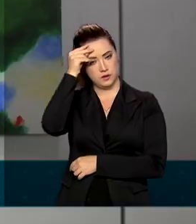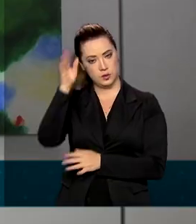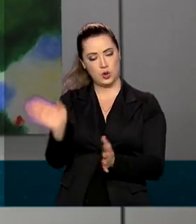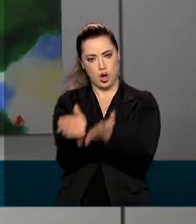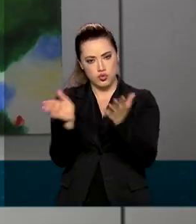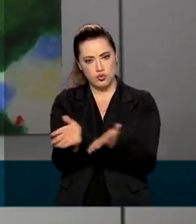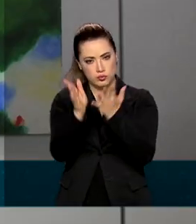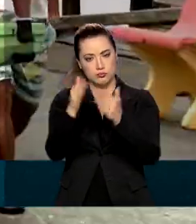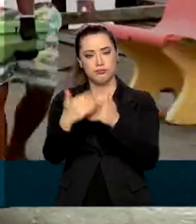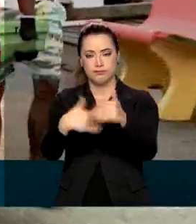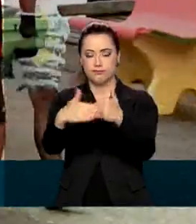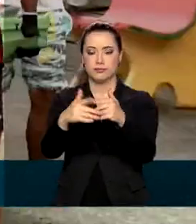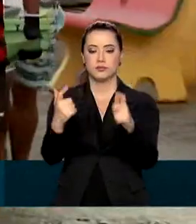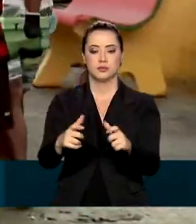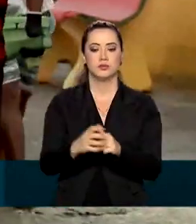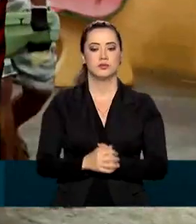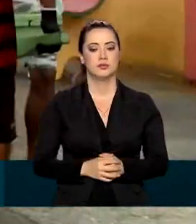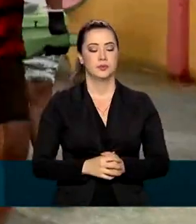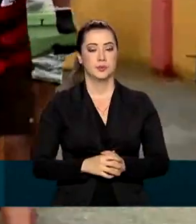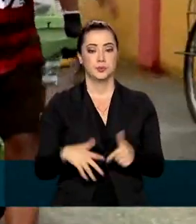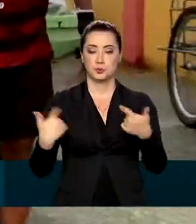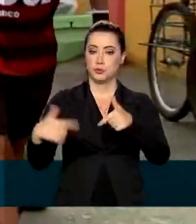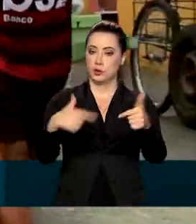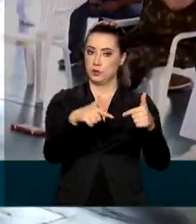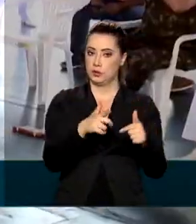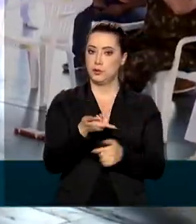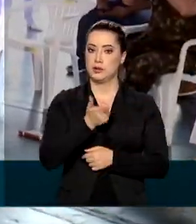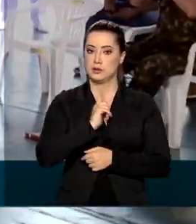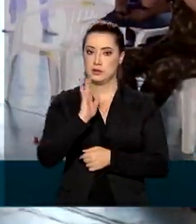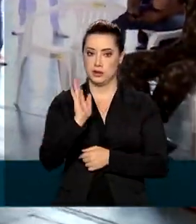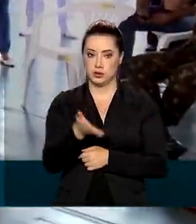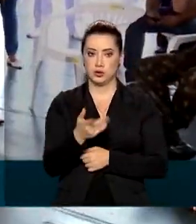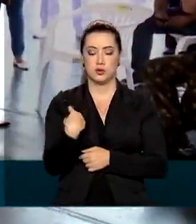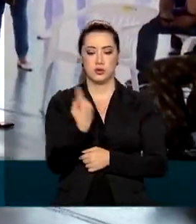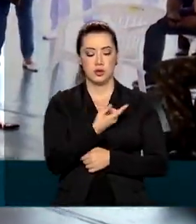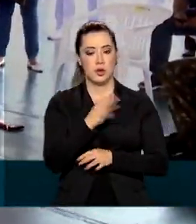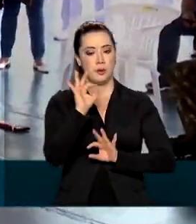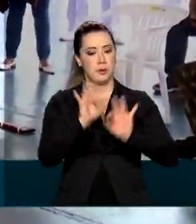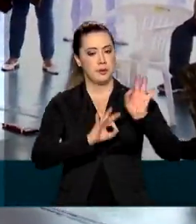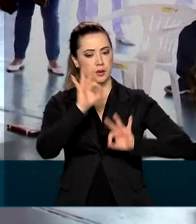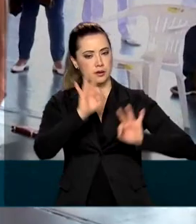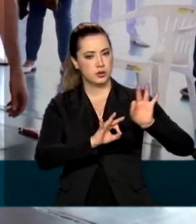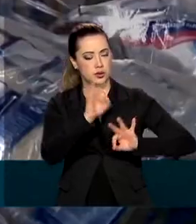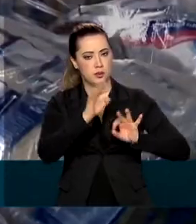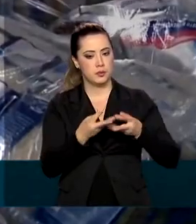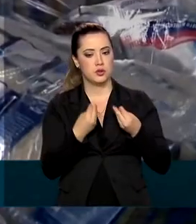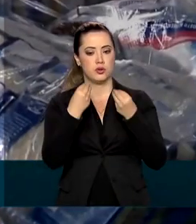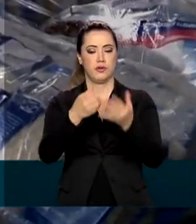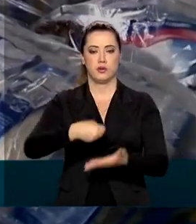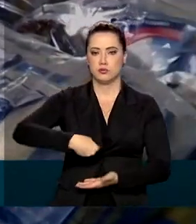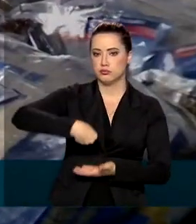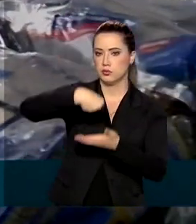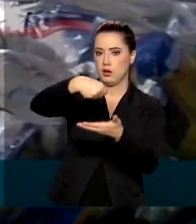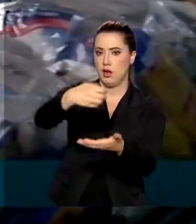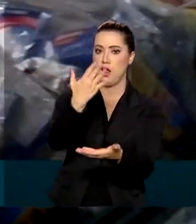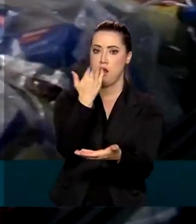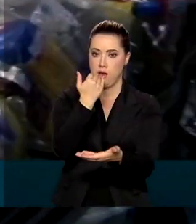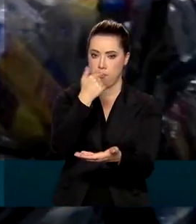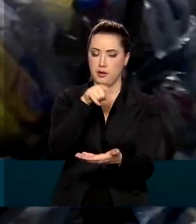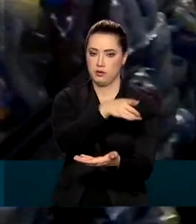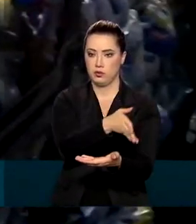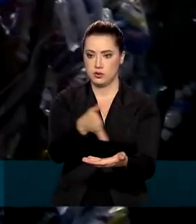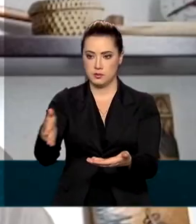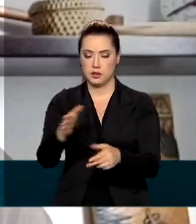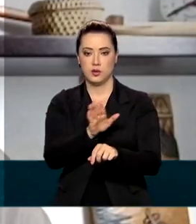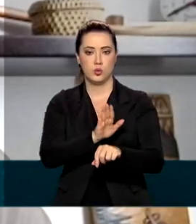desenvolvimento do território. Entre as ações em andamento está o projeto de distribuição de cestas básicas durante a